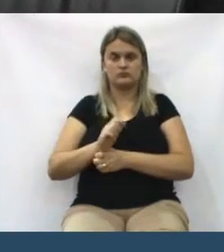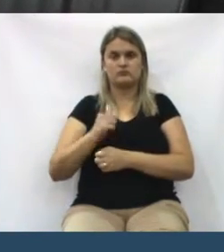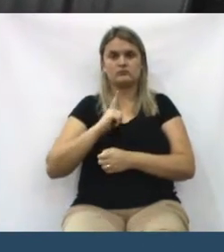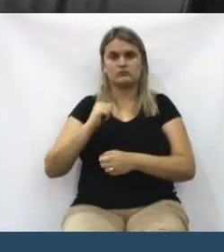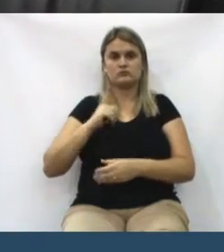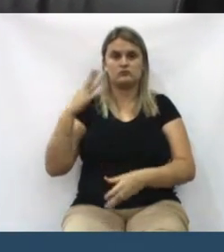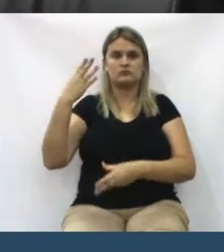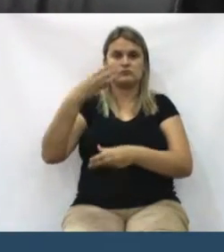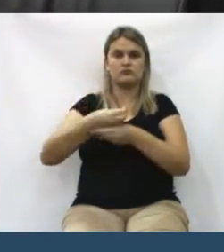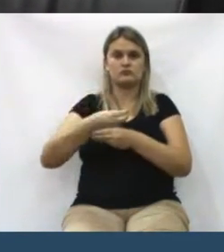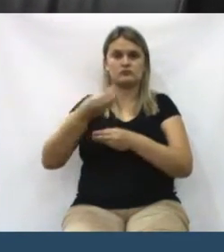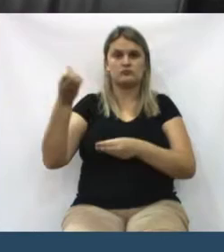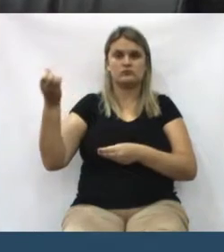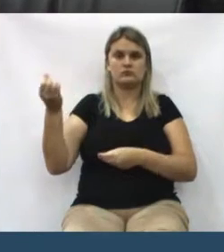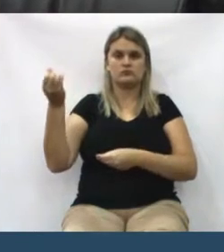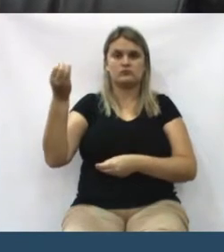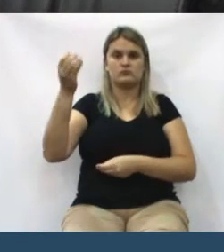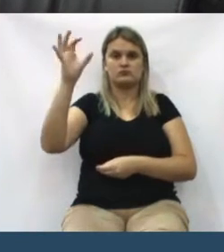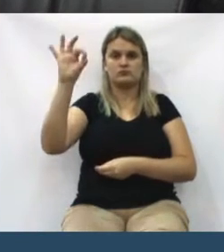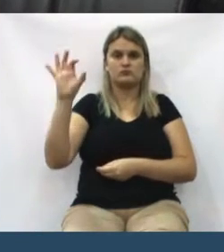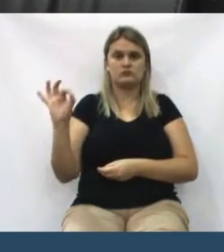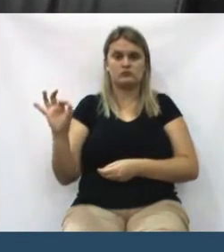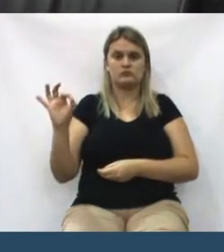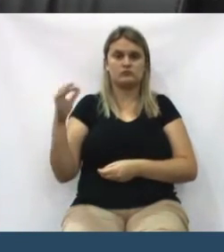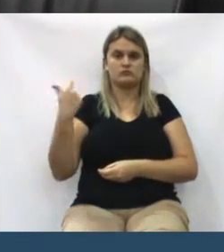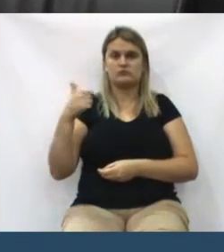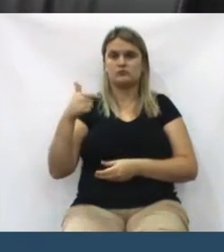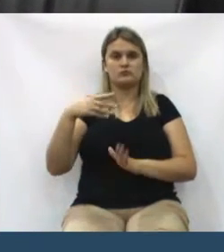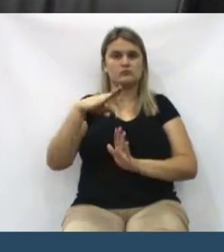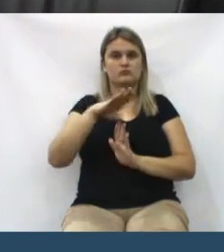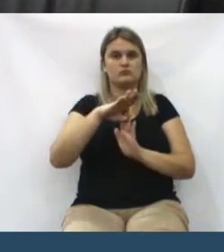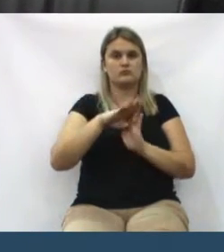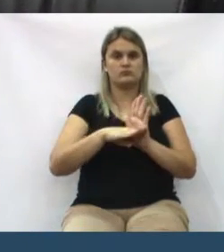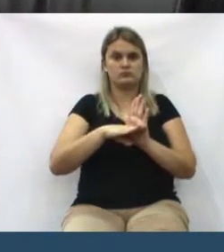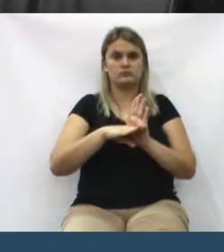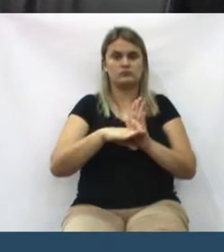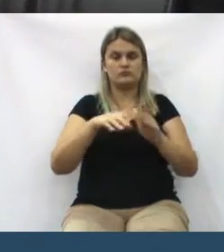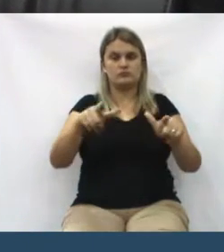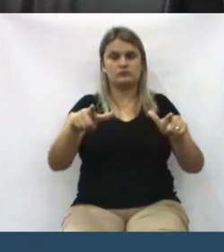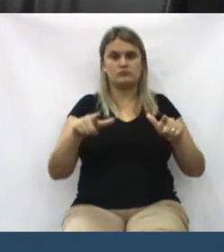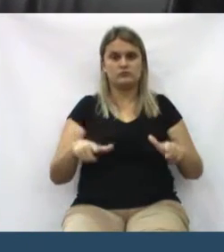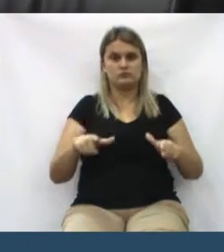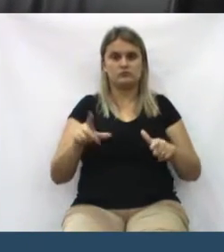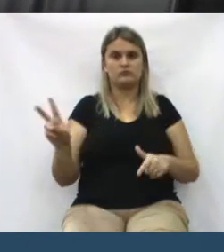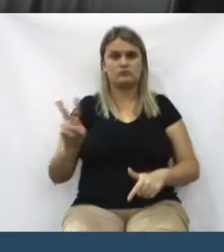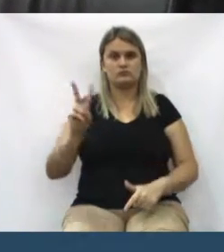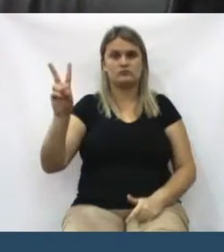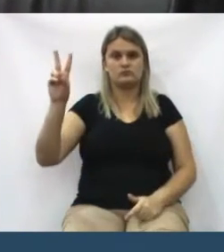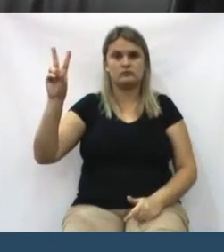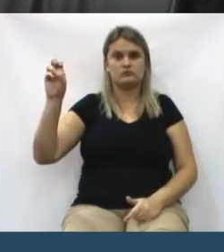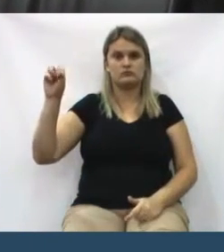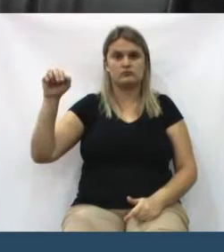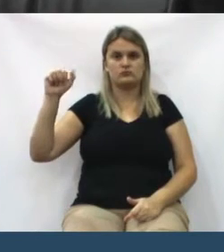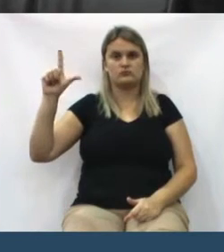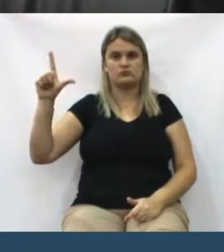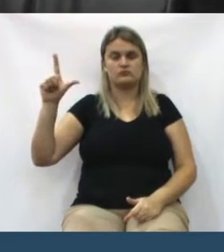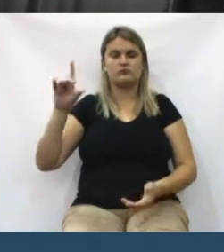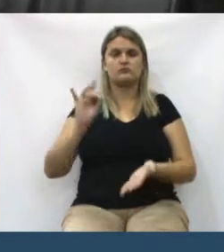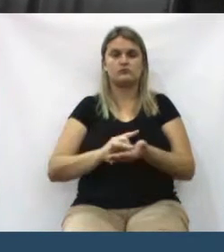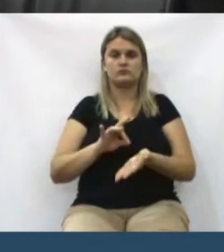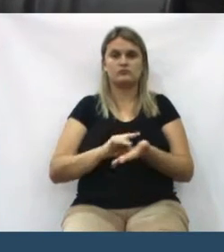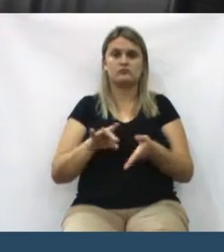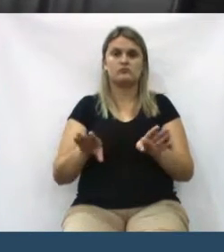60%, que não tem o desconto na certidão de valor venal. O mesmo ocorre para o ITBI.